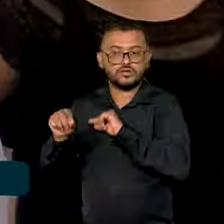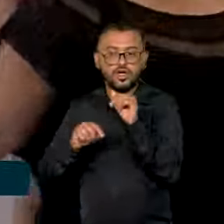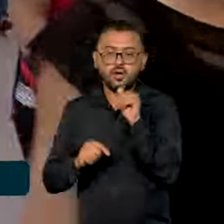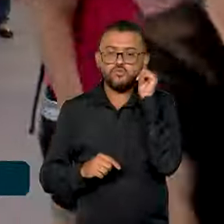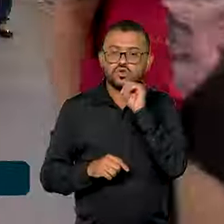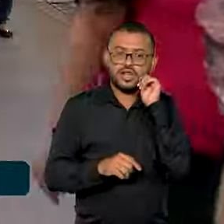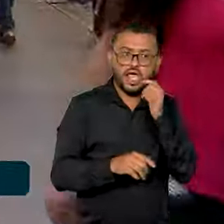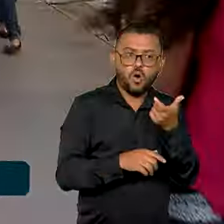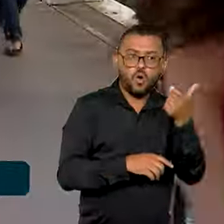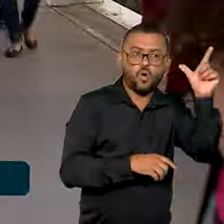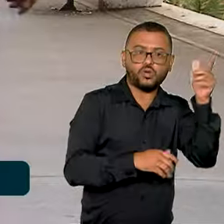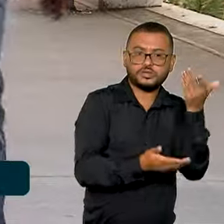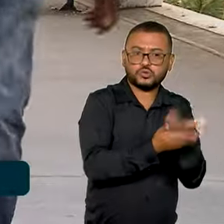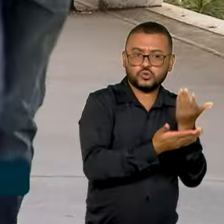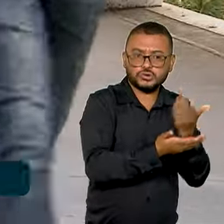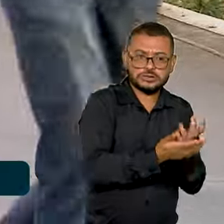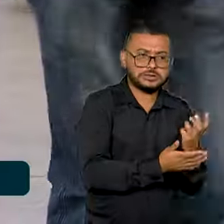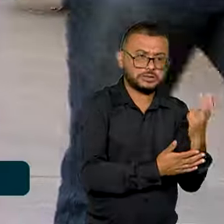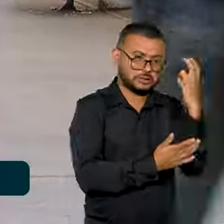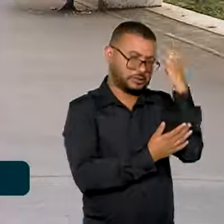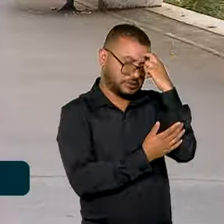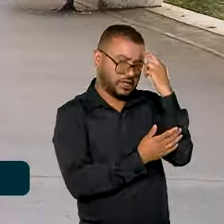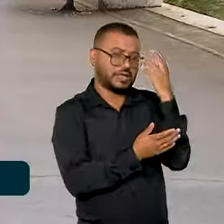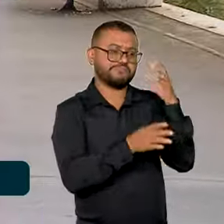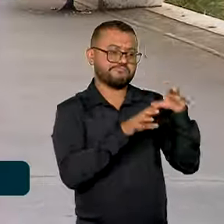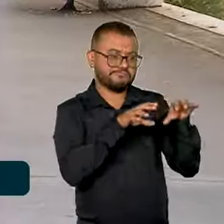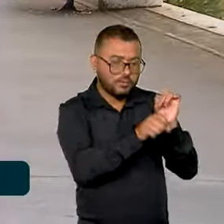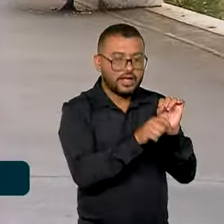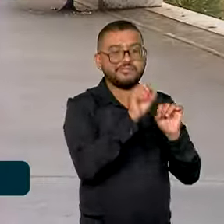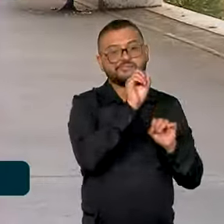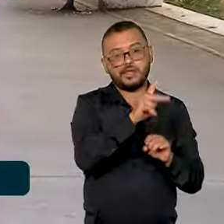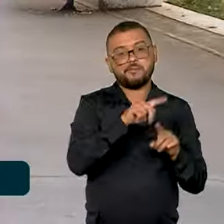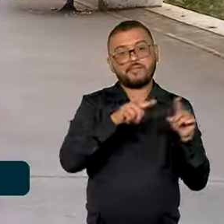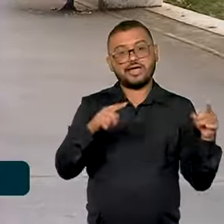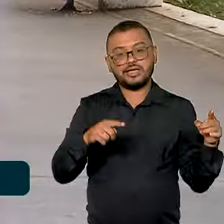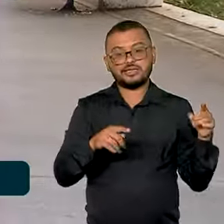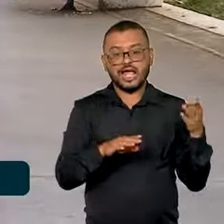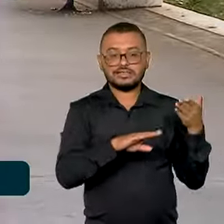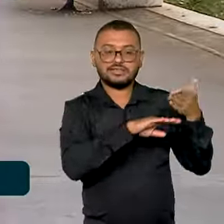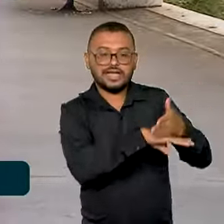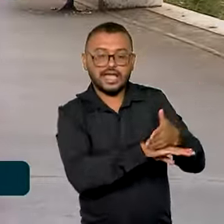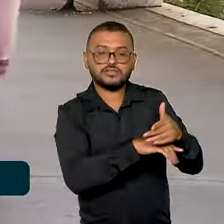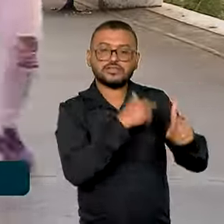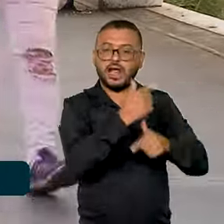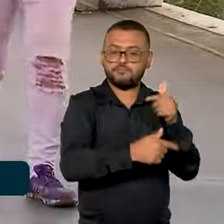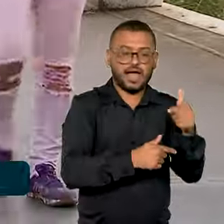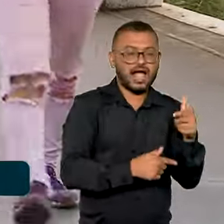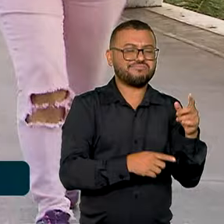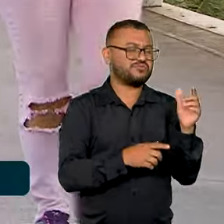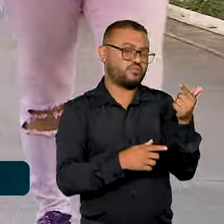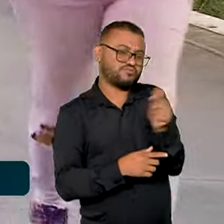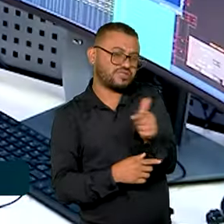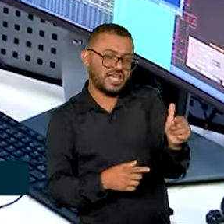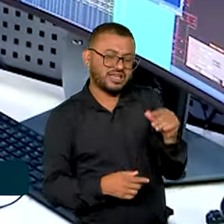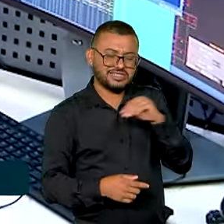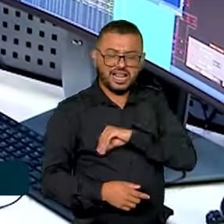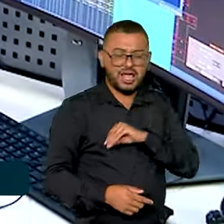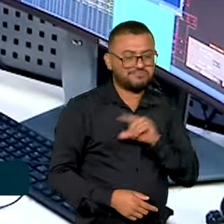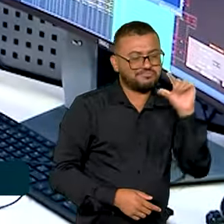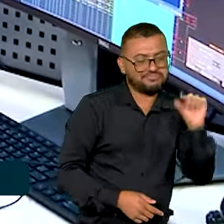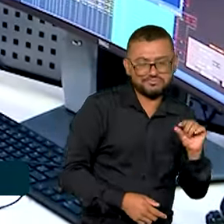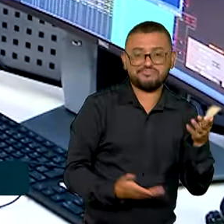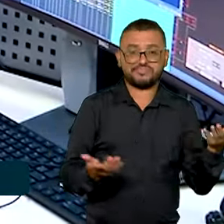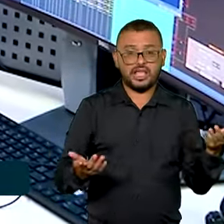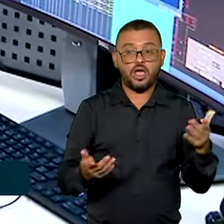mais escolarizadas, mas não conseguindo o equivalente de melhores inserções ocupacionais, melhores remunerações no mercado de trabalho. Ao